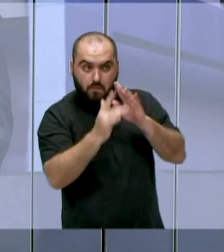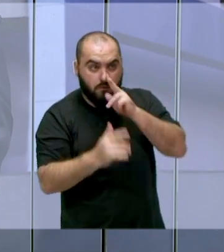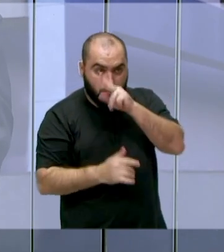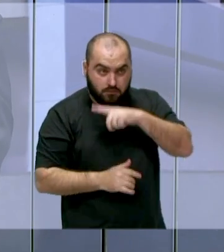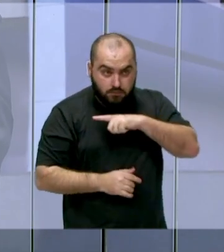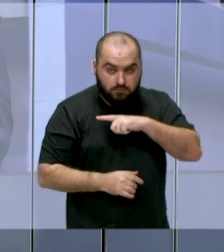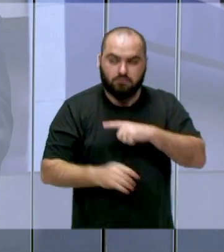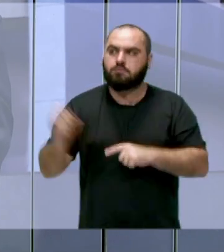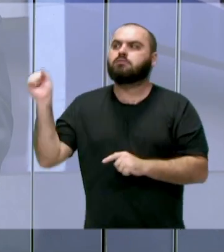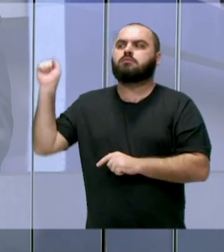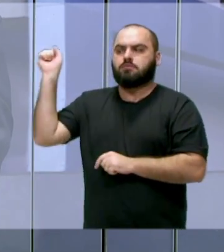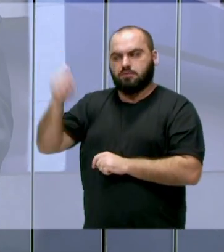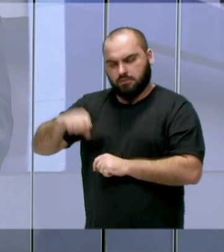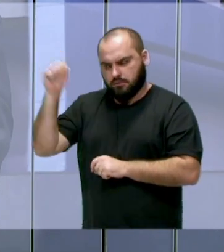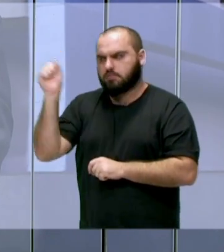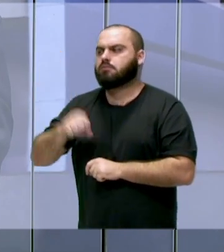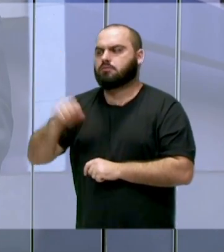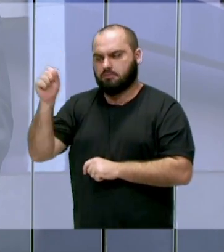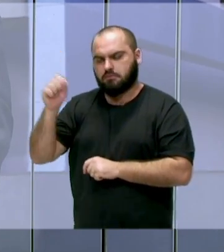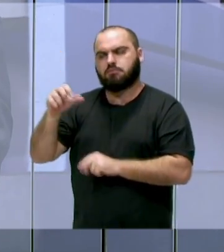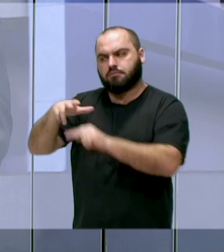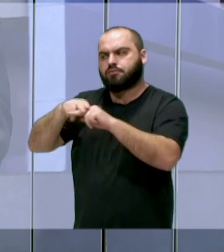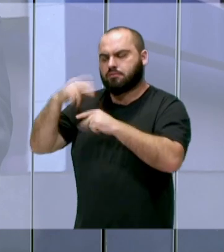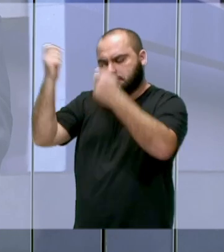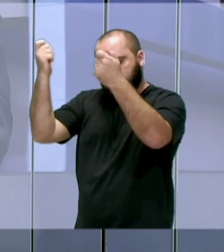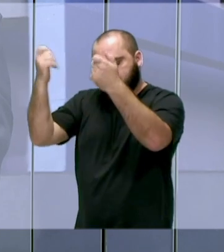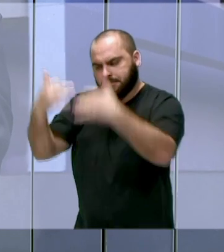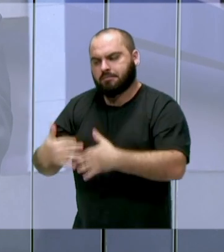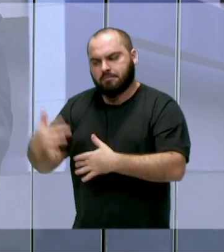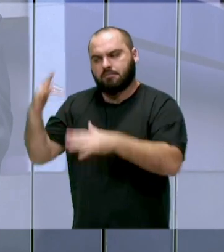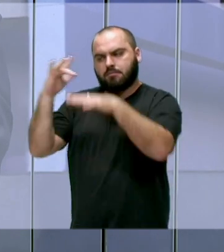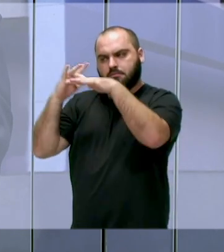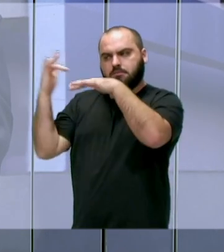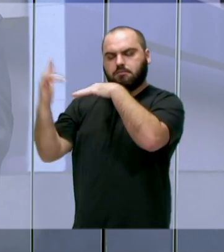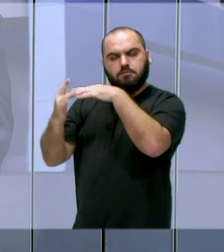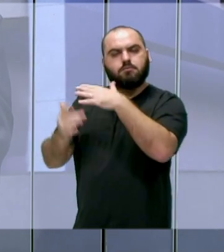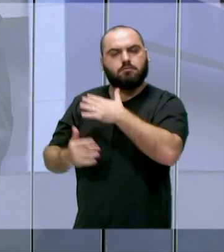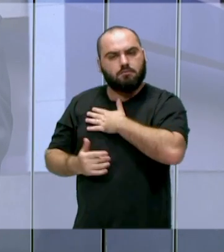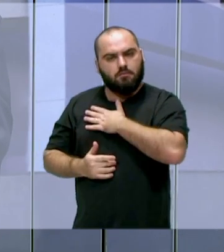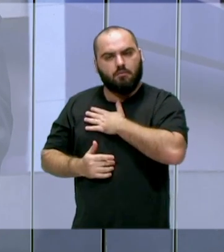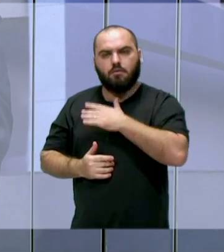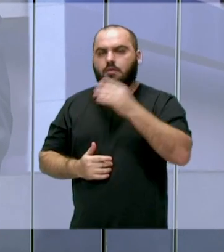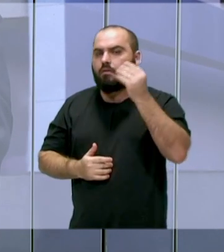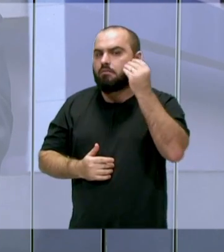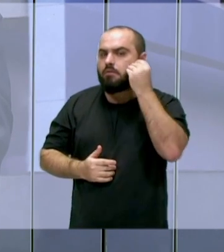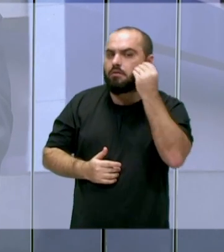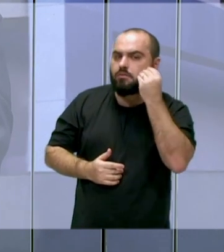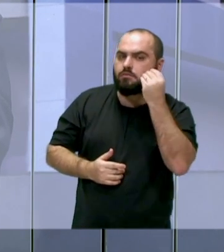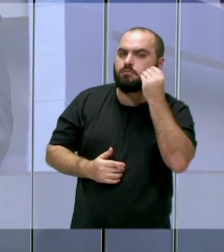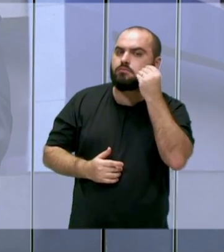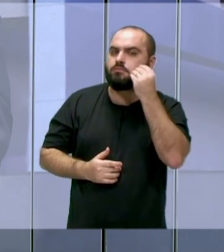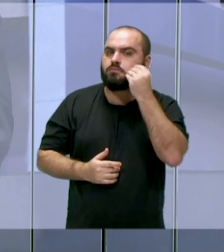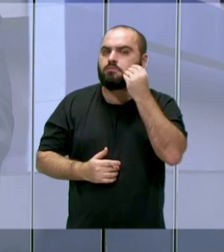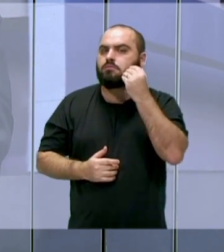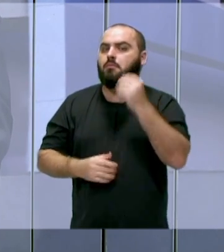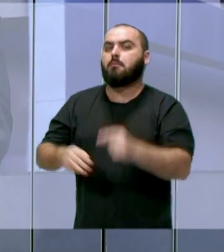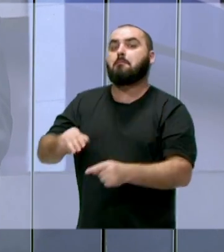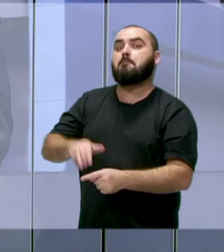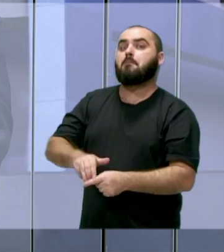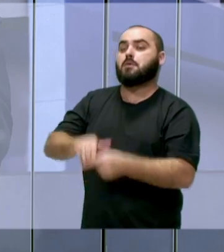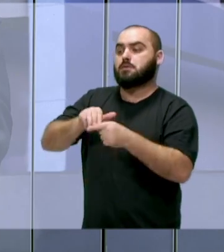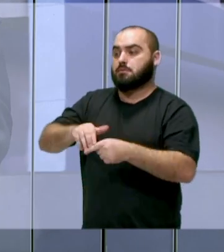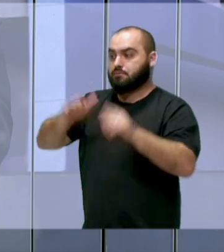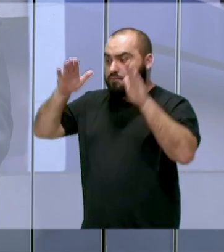Me considero, sim. A gente está, é isso que eu falei para ti, eu tento engajado em âmbito municipal,